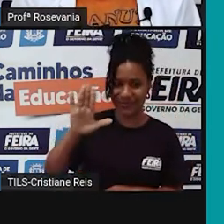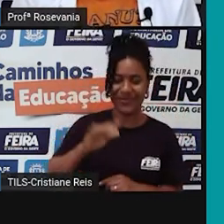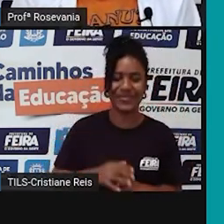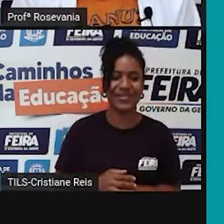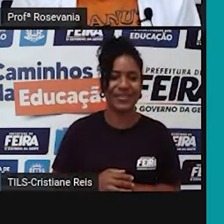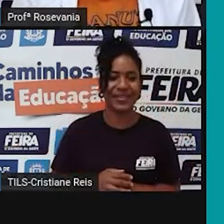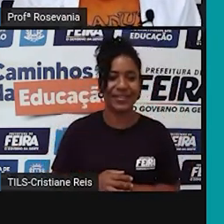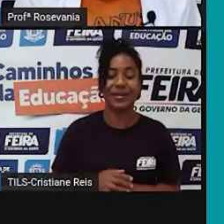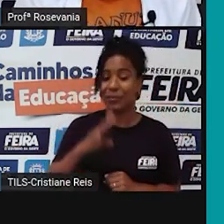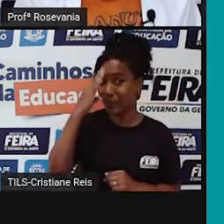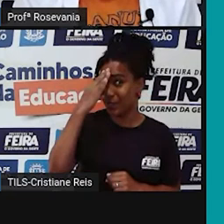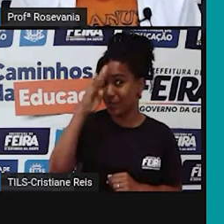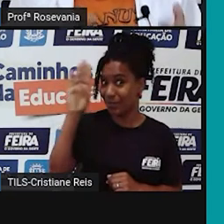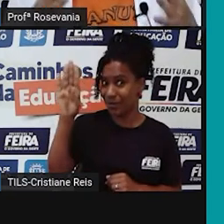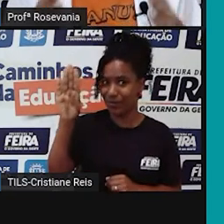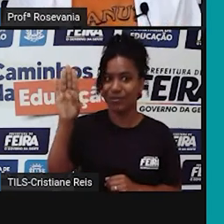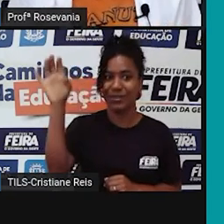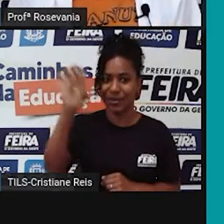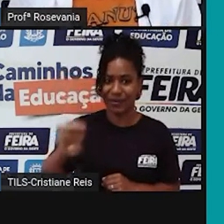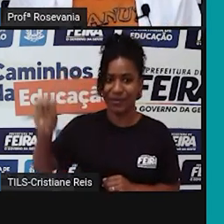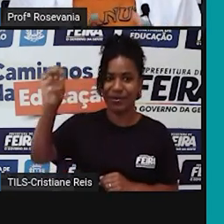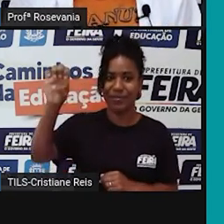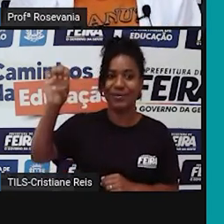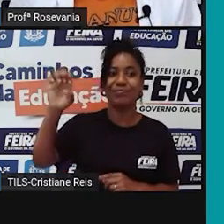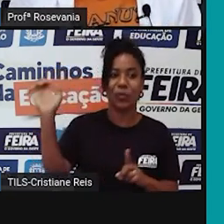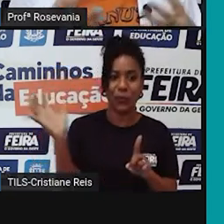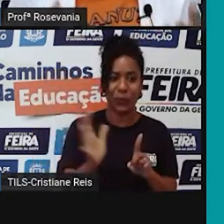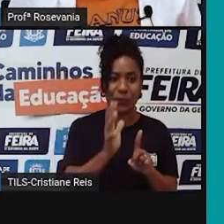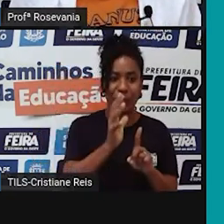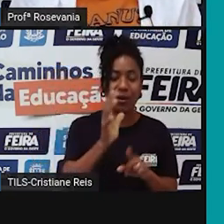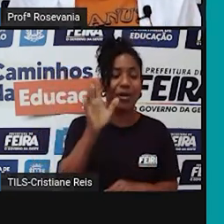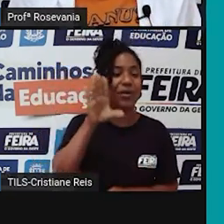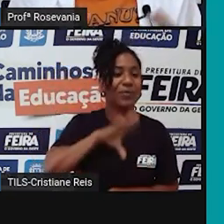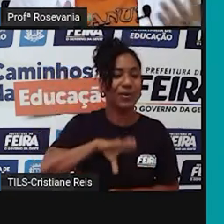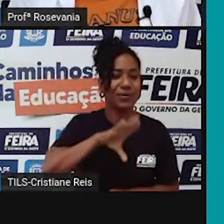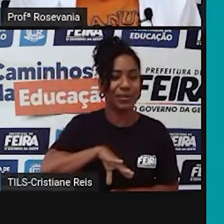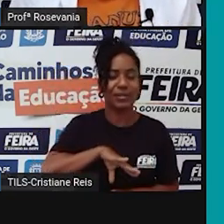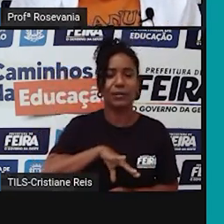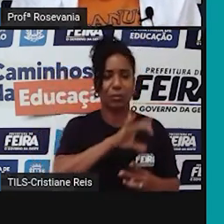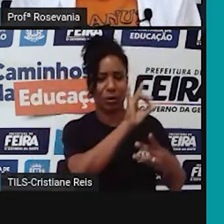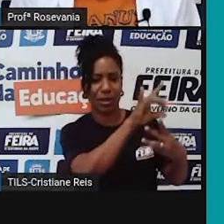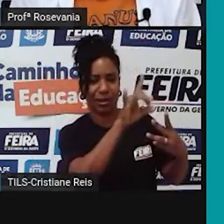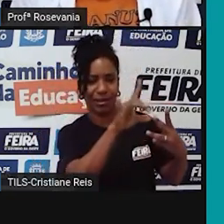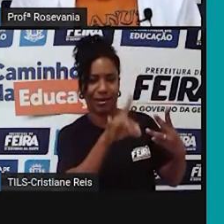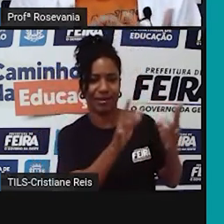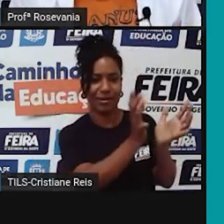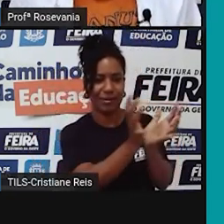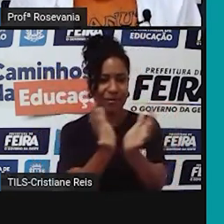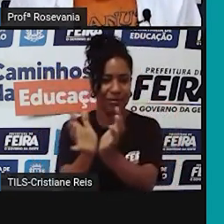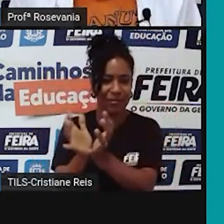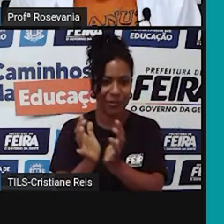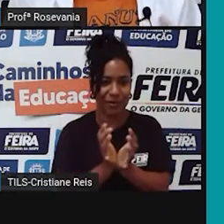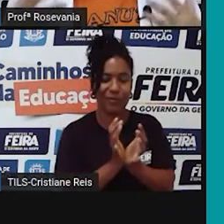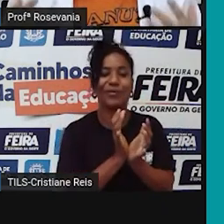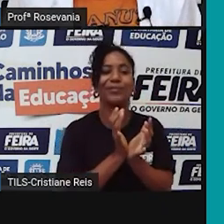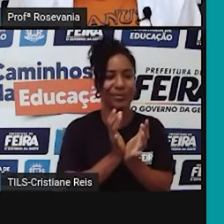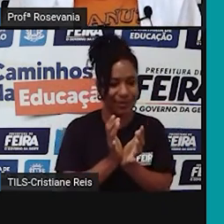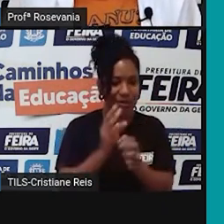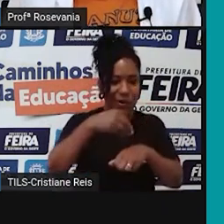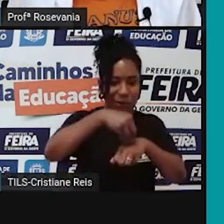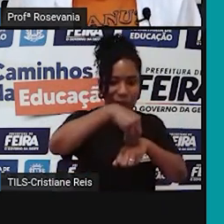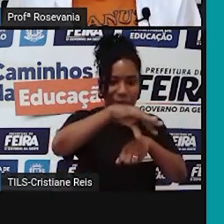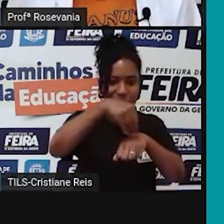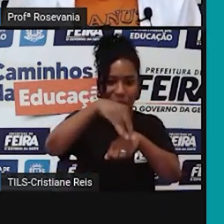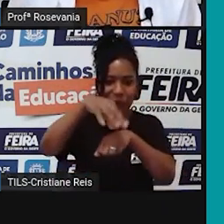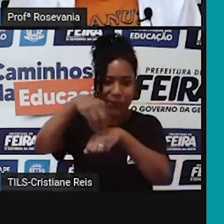né, dos povos portugueses, que cada um, a sua maneira, né, contribuiu para a nossa história e faz